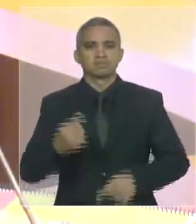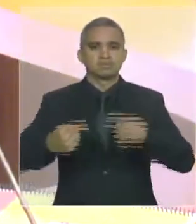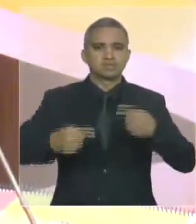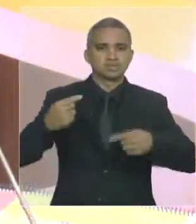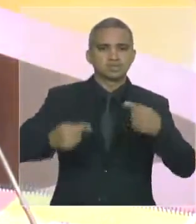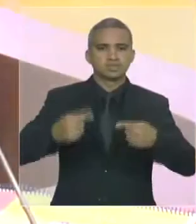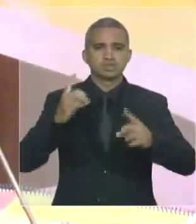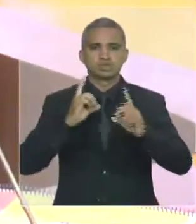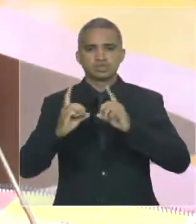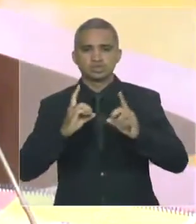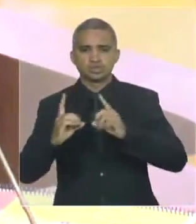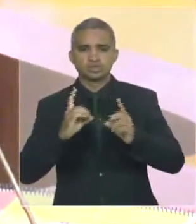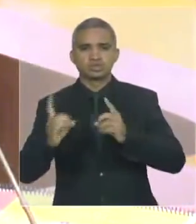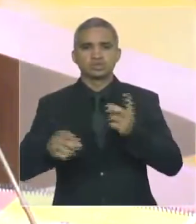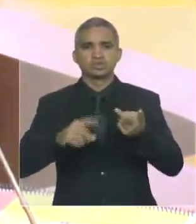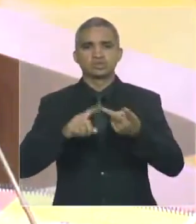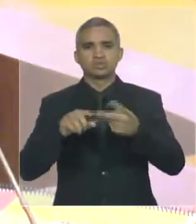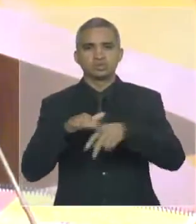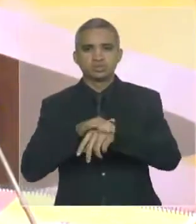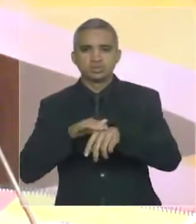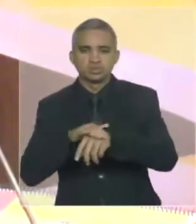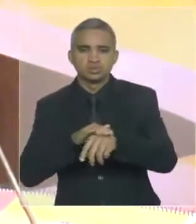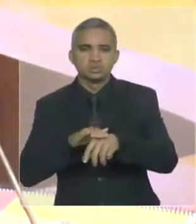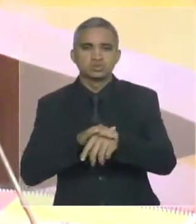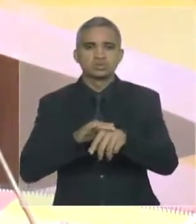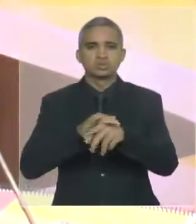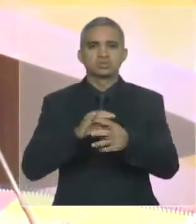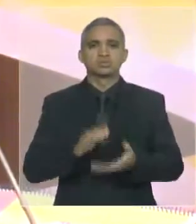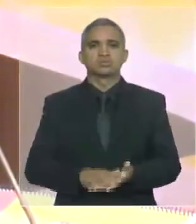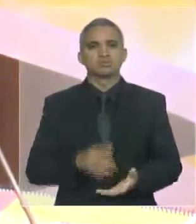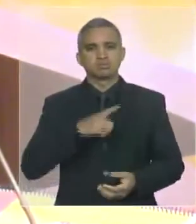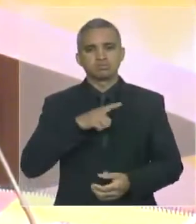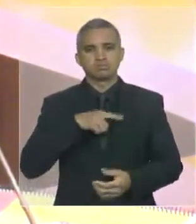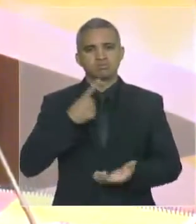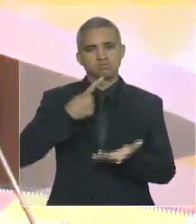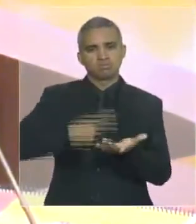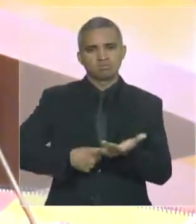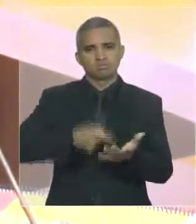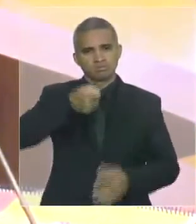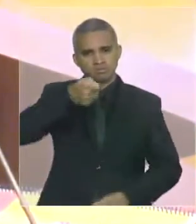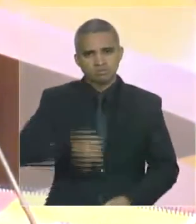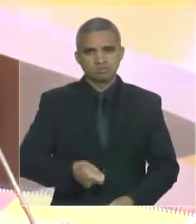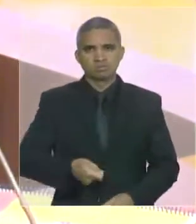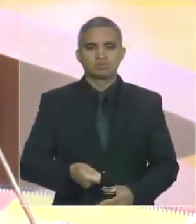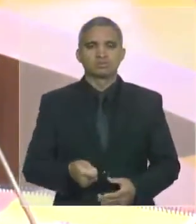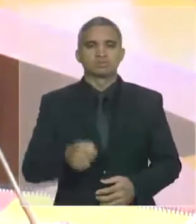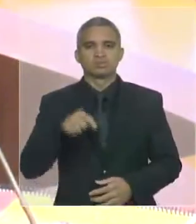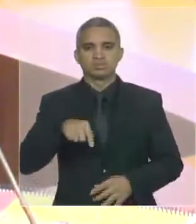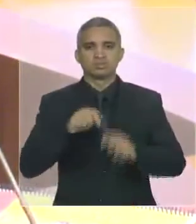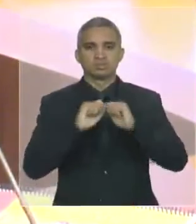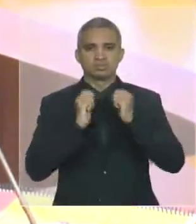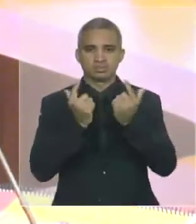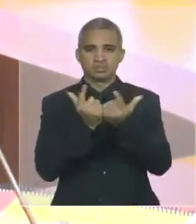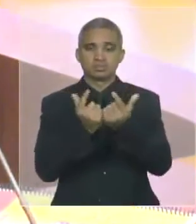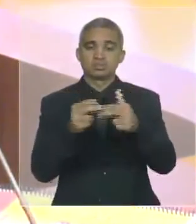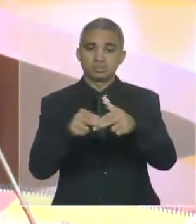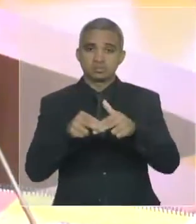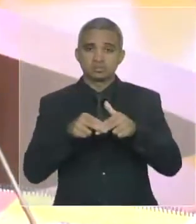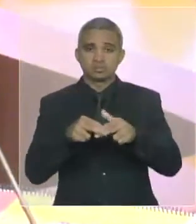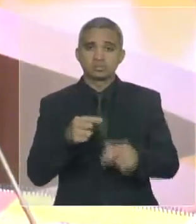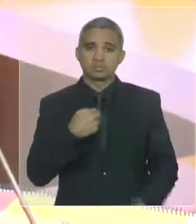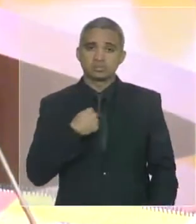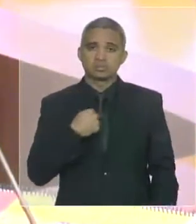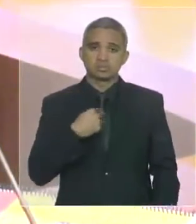conciliação, do bom senso, da firmeza na condução dos trabalhos parlamentares. E quero, em nome do Poder Executivo,